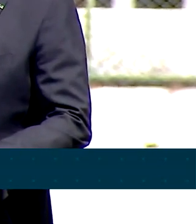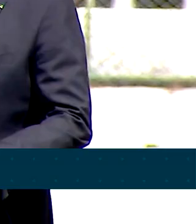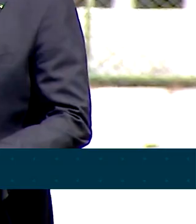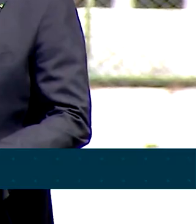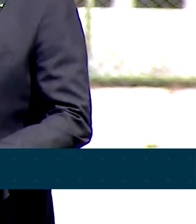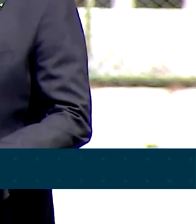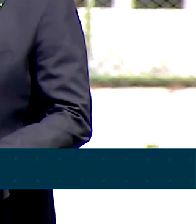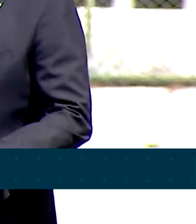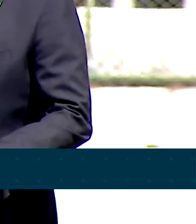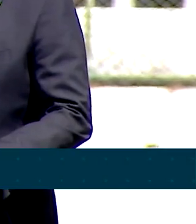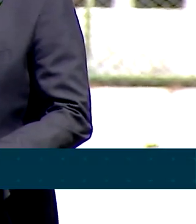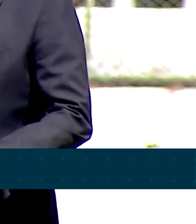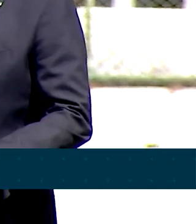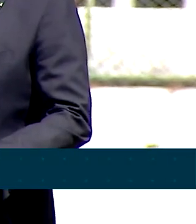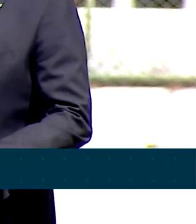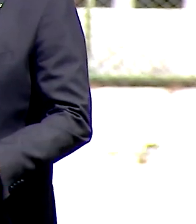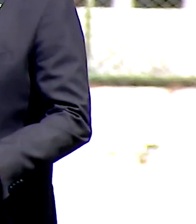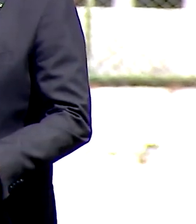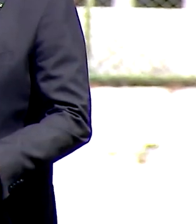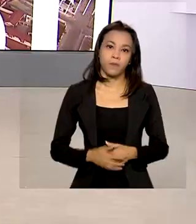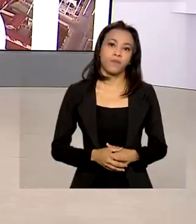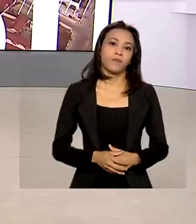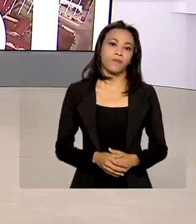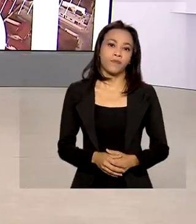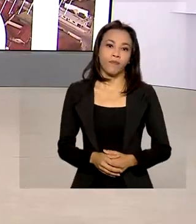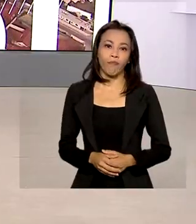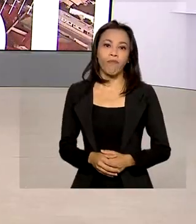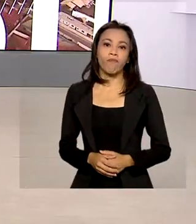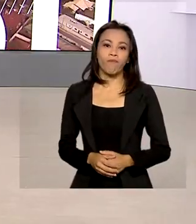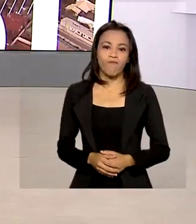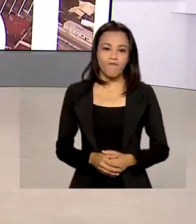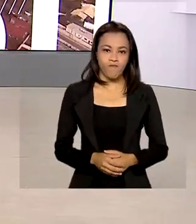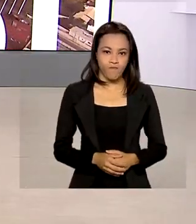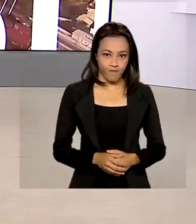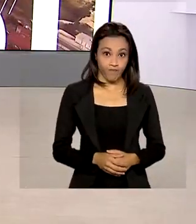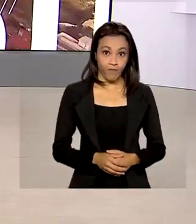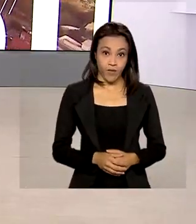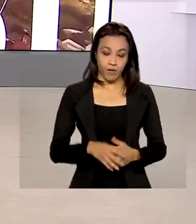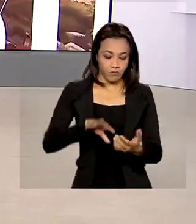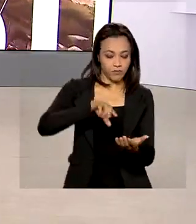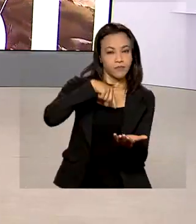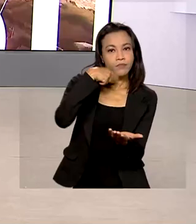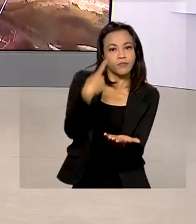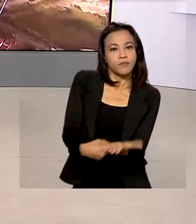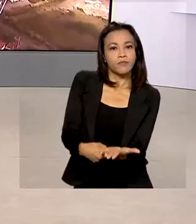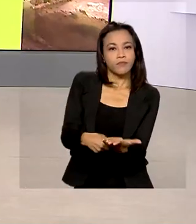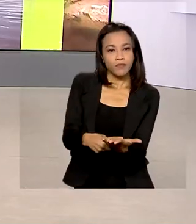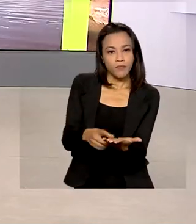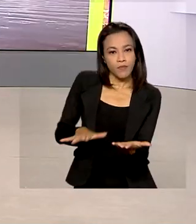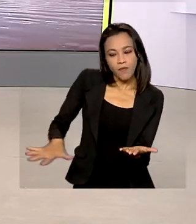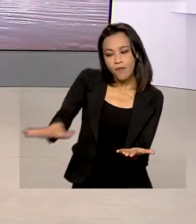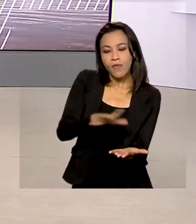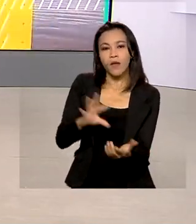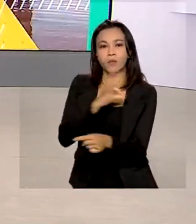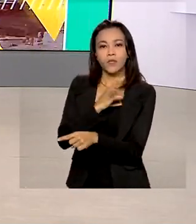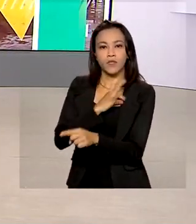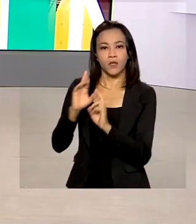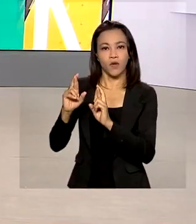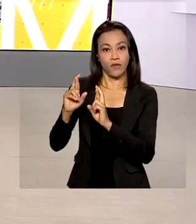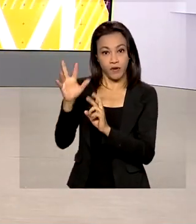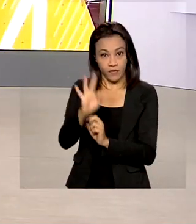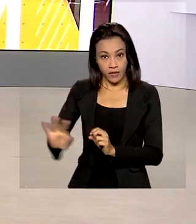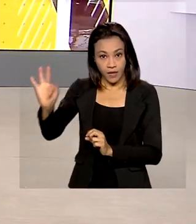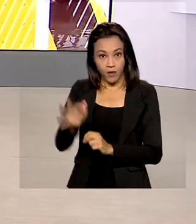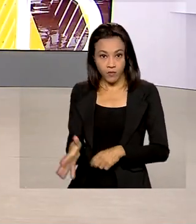quem ganha com isso? Somos todos nós brasileiros. Um acordo entre a Polícia Rodoviária Federal e a Companhia